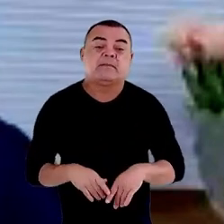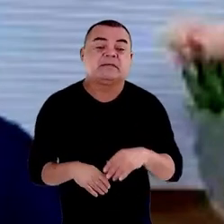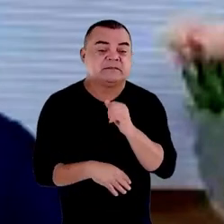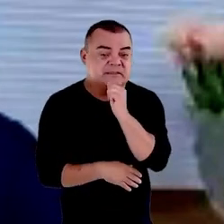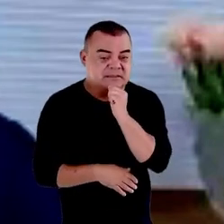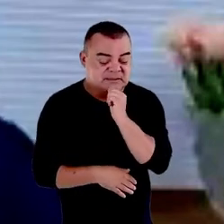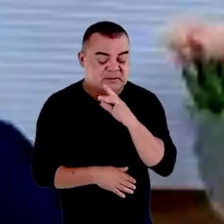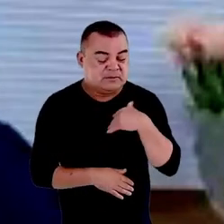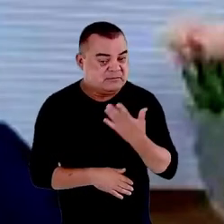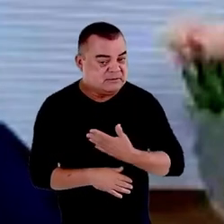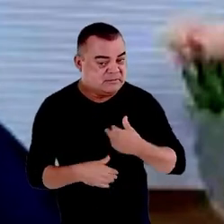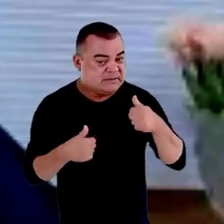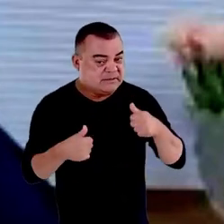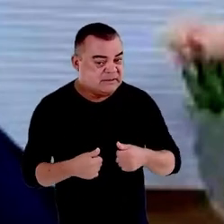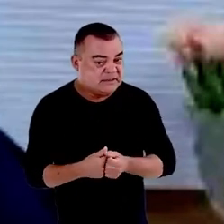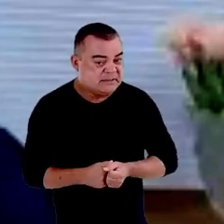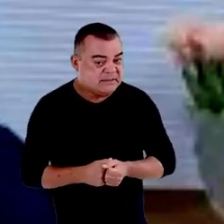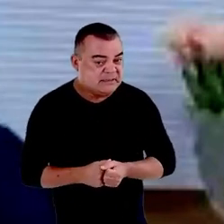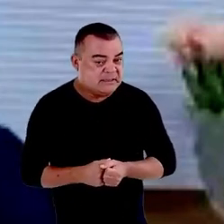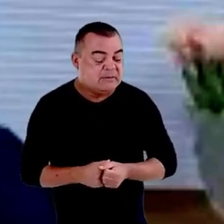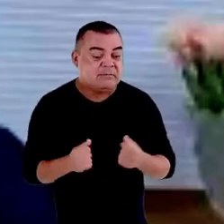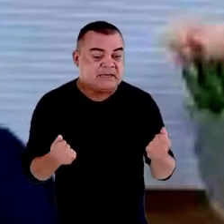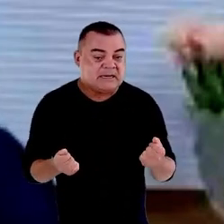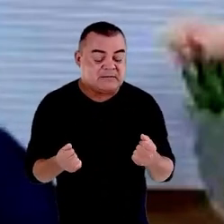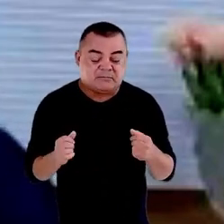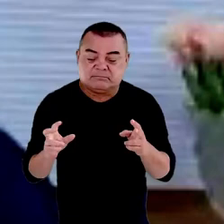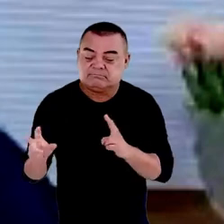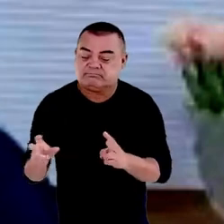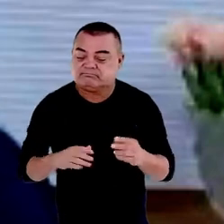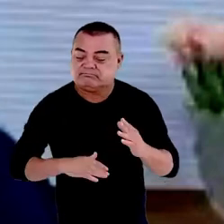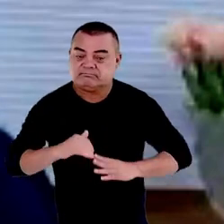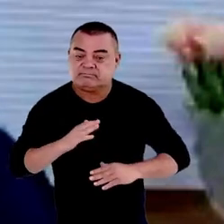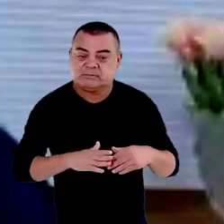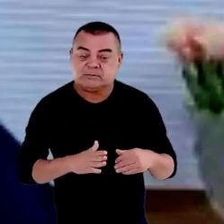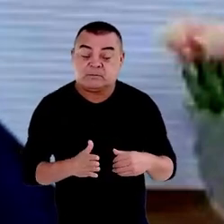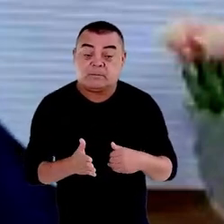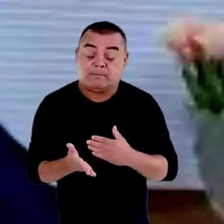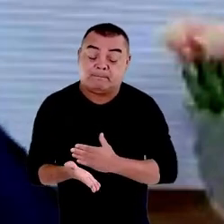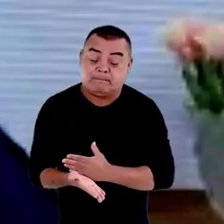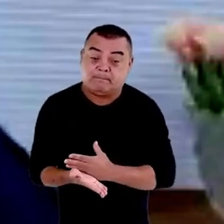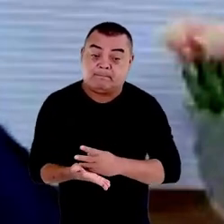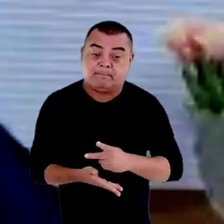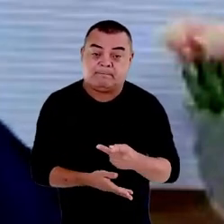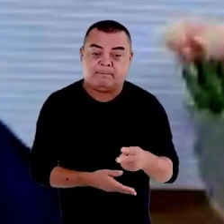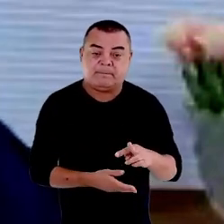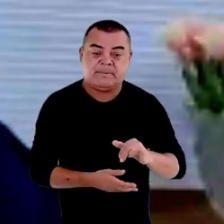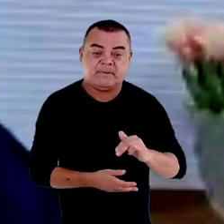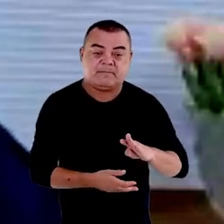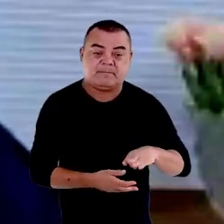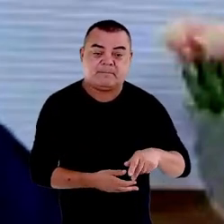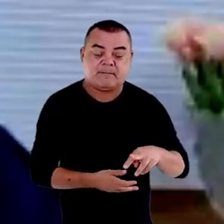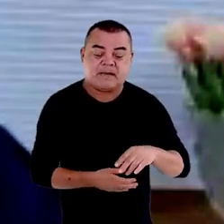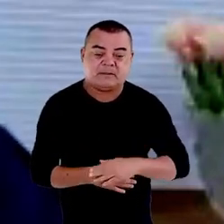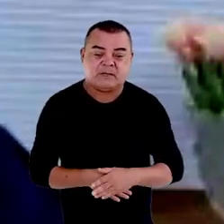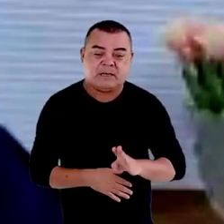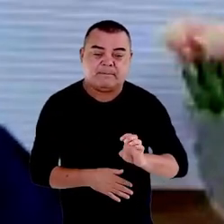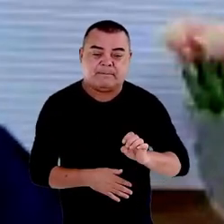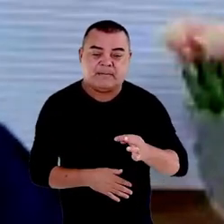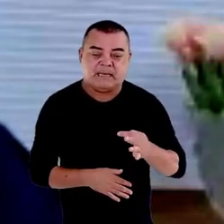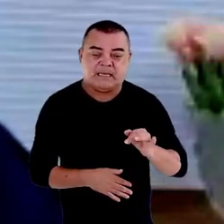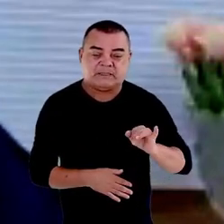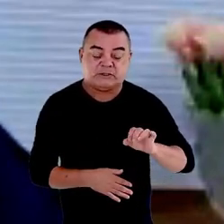estamos aqui a tratar do primário do primário Betinho Betinho que é tão